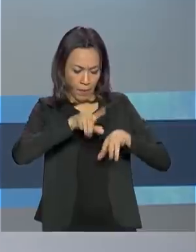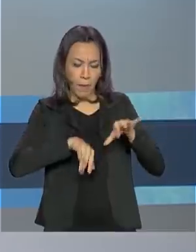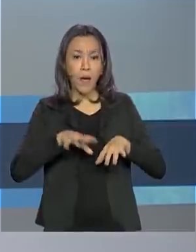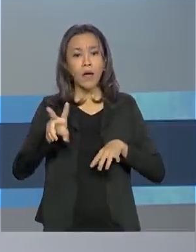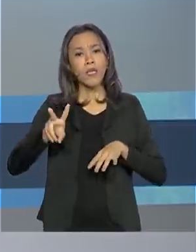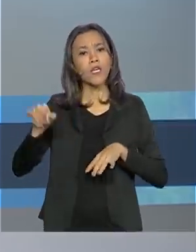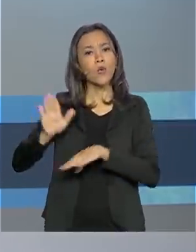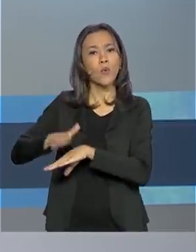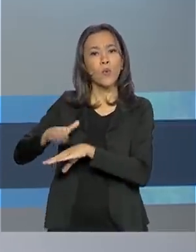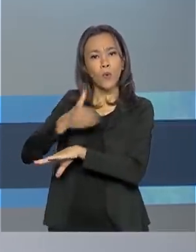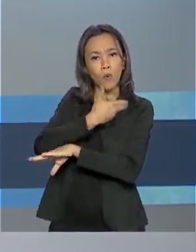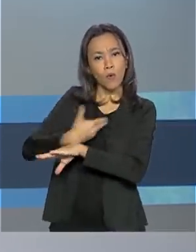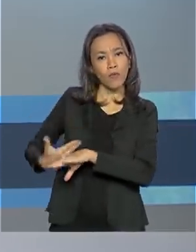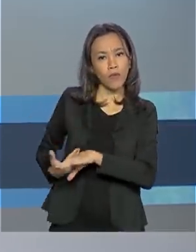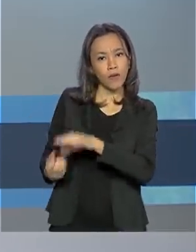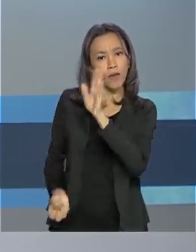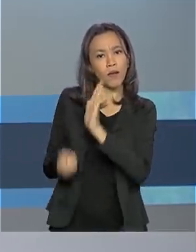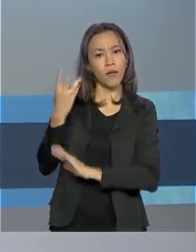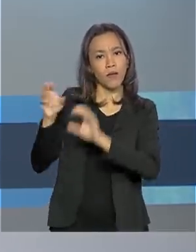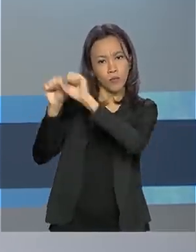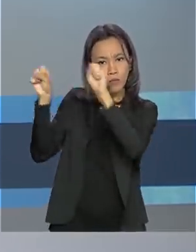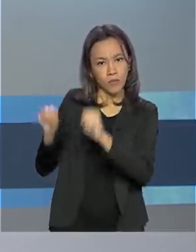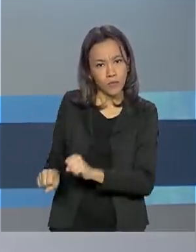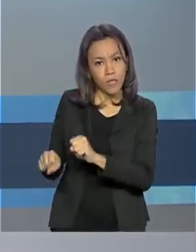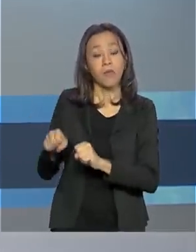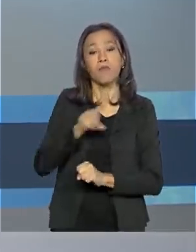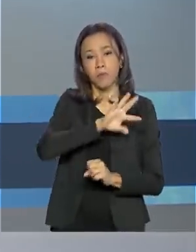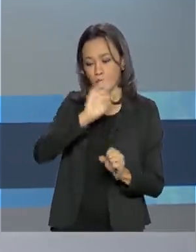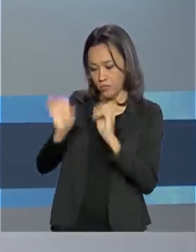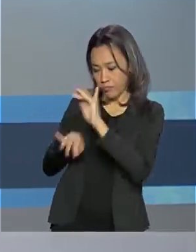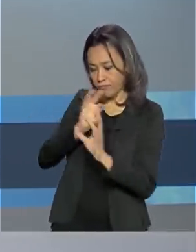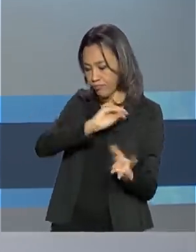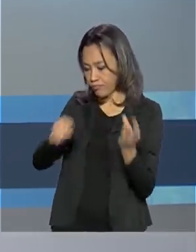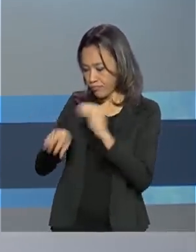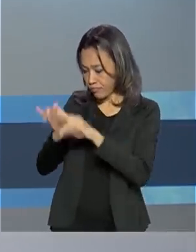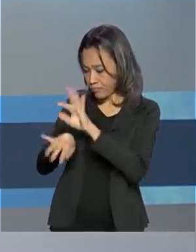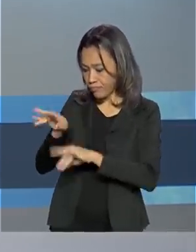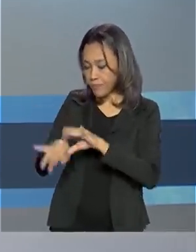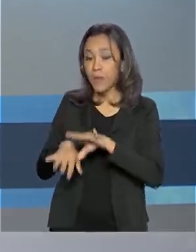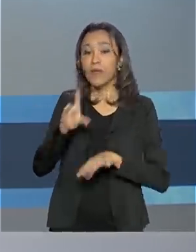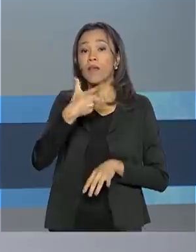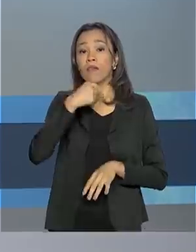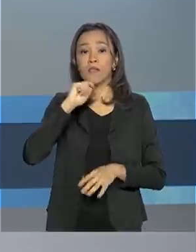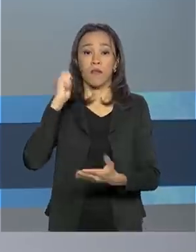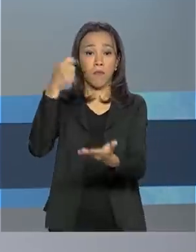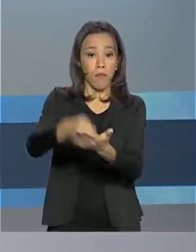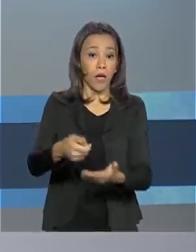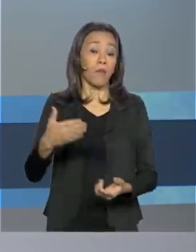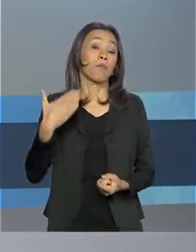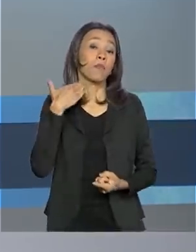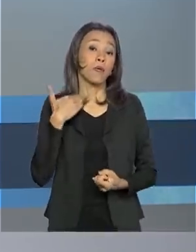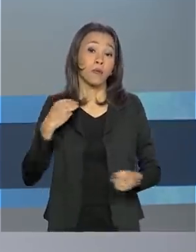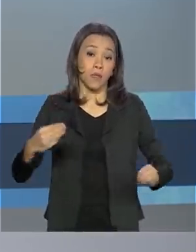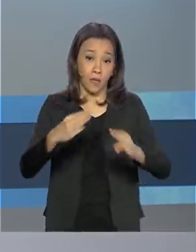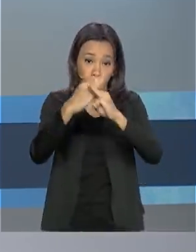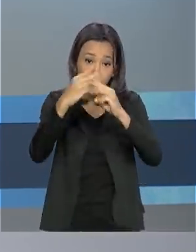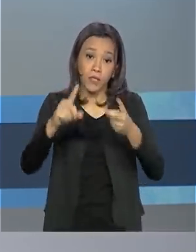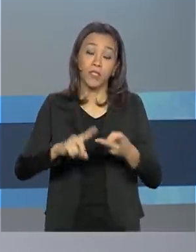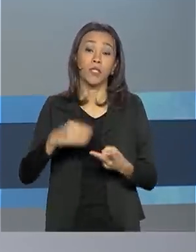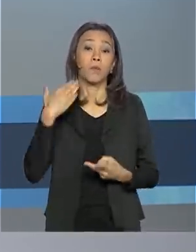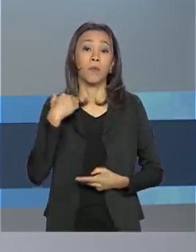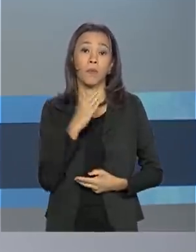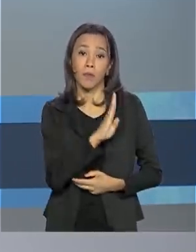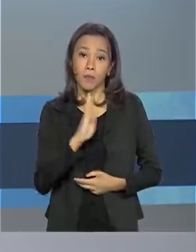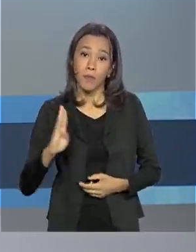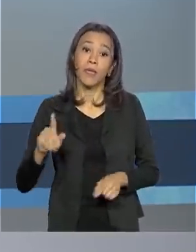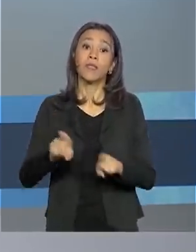sendo desenvolvido pelo governo. O auxílio emergencial vai ser pago por instituições públicas federais como a Caixa Econômica e o Banco do